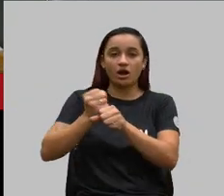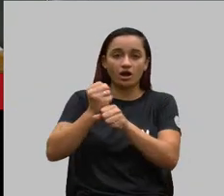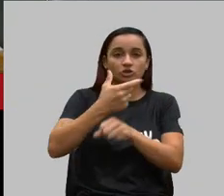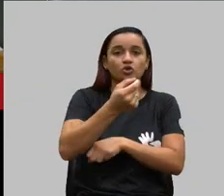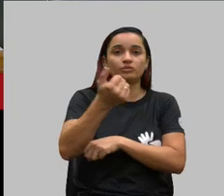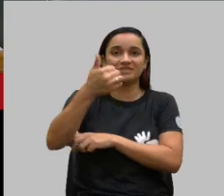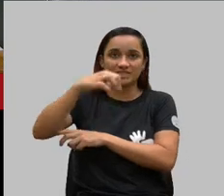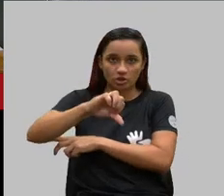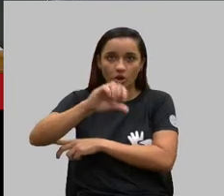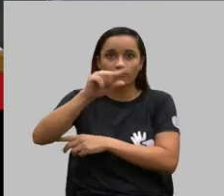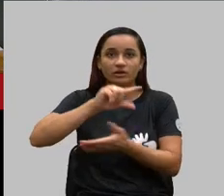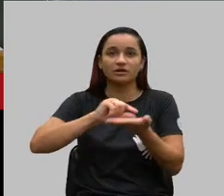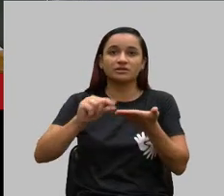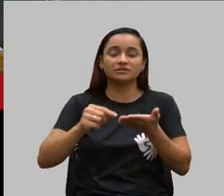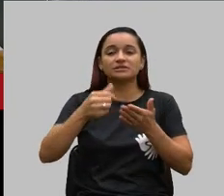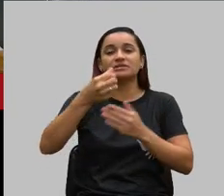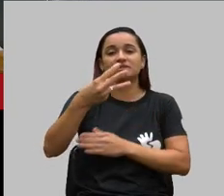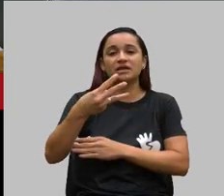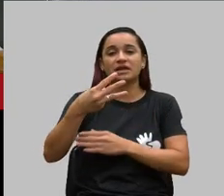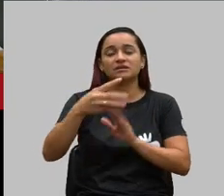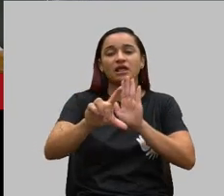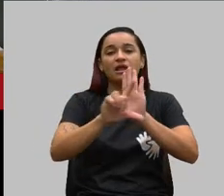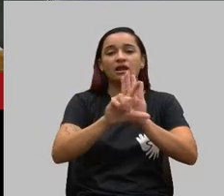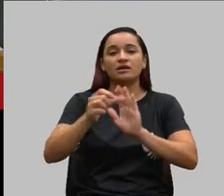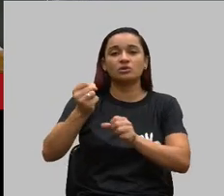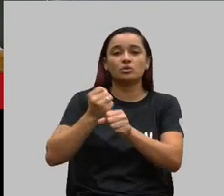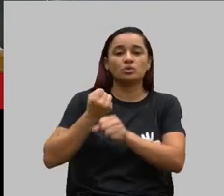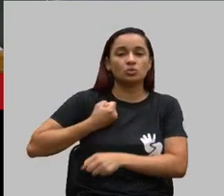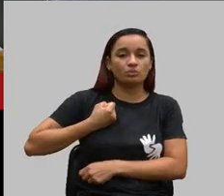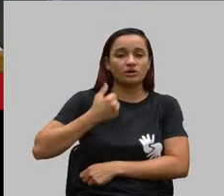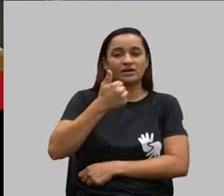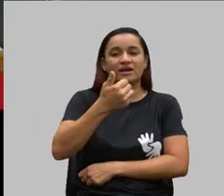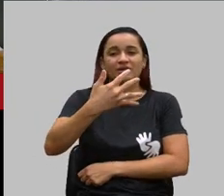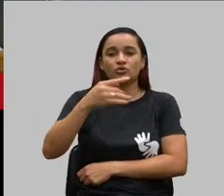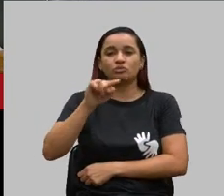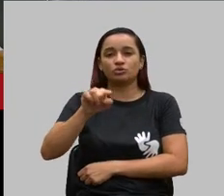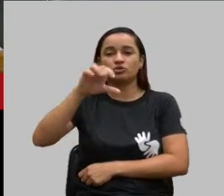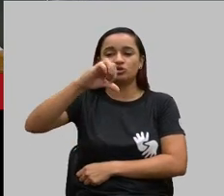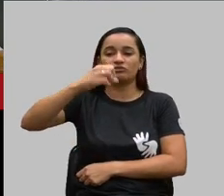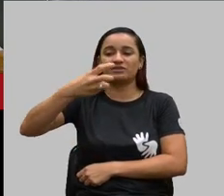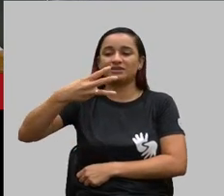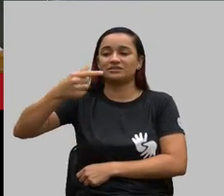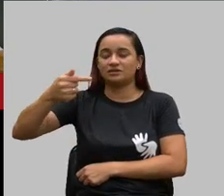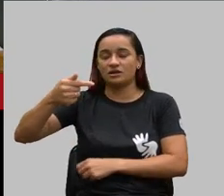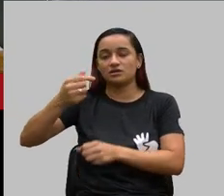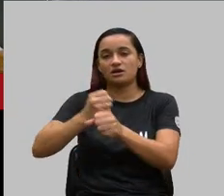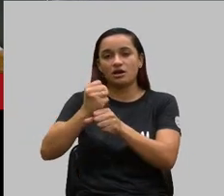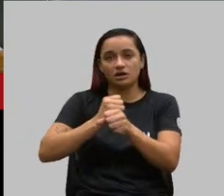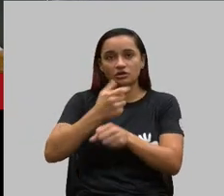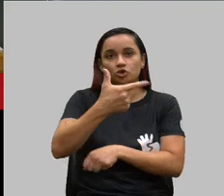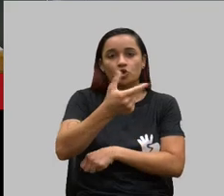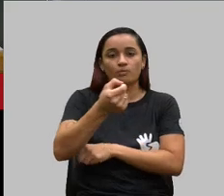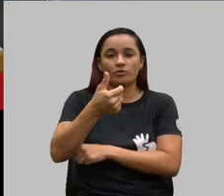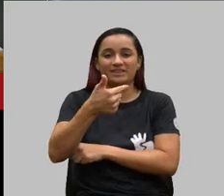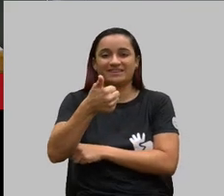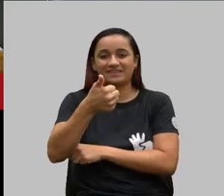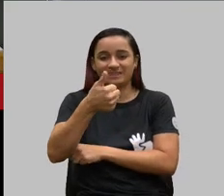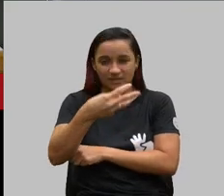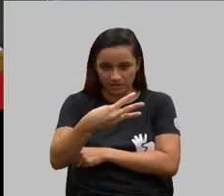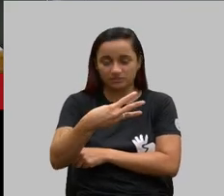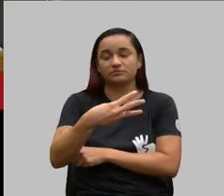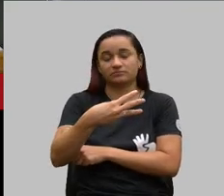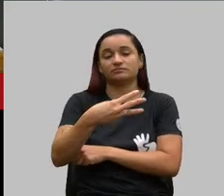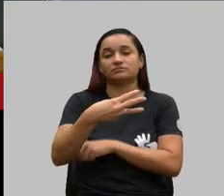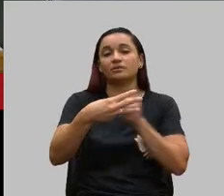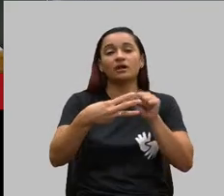3 do artigo 3º da lei 14.937 de 2023, que dispõe sobre a